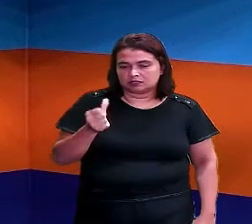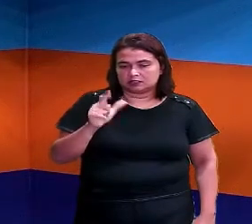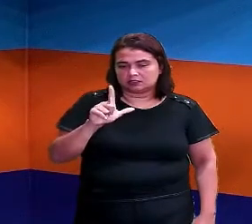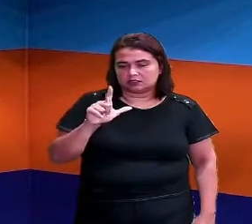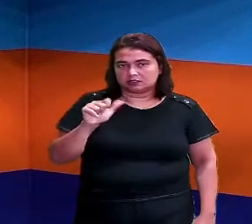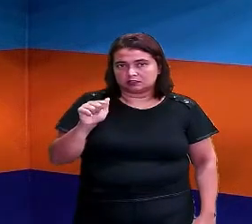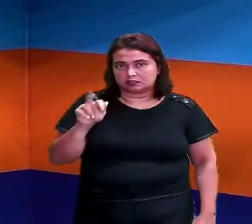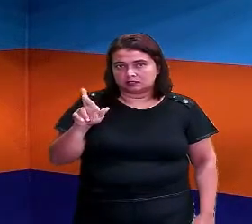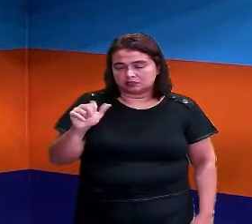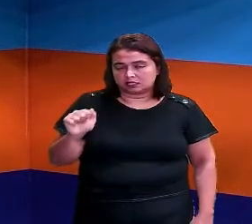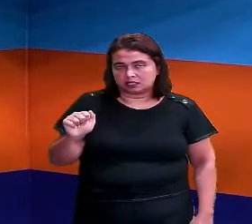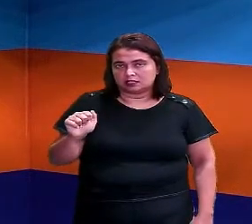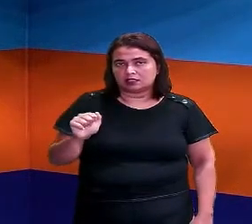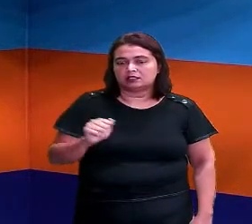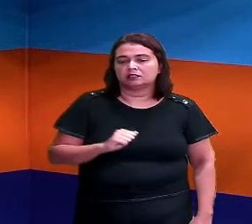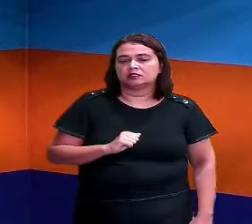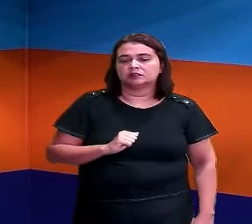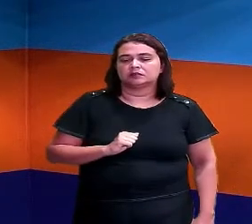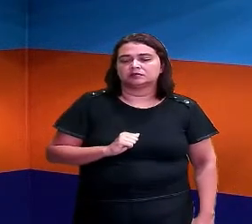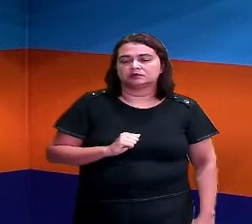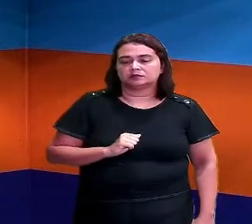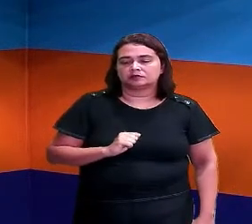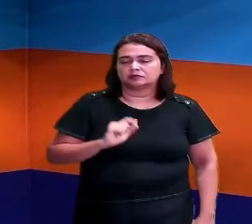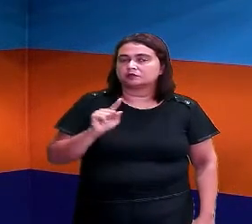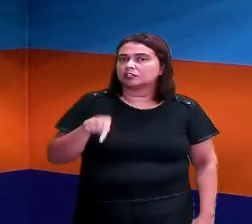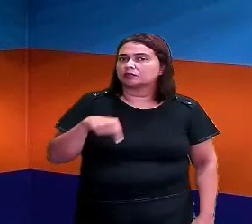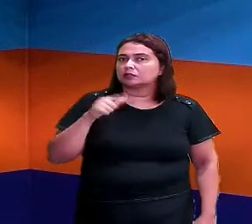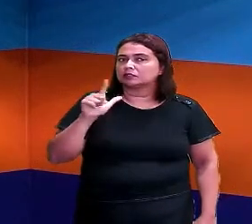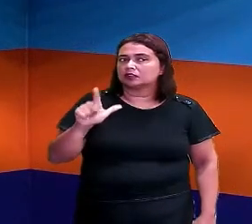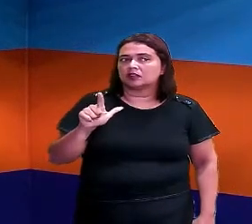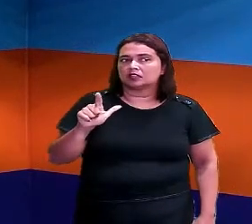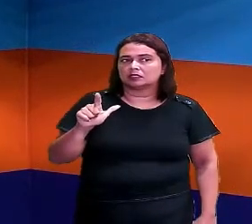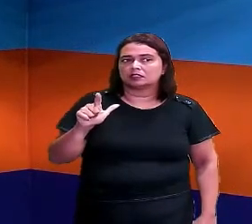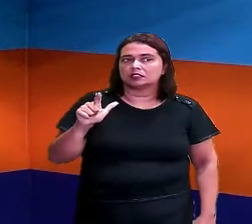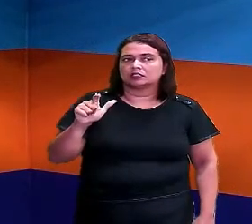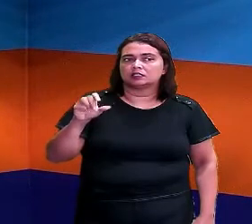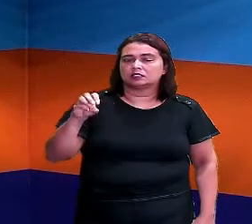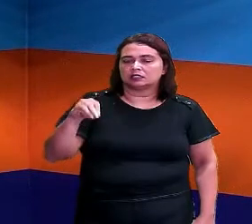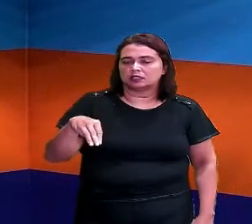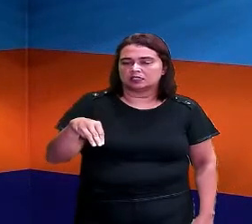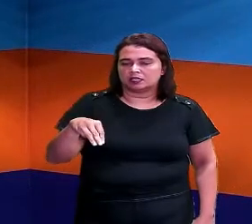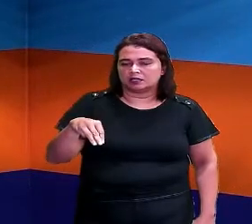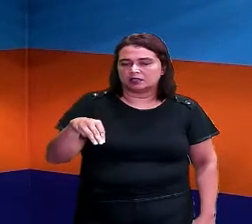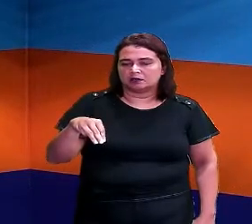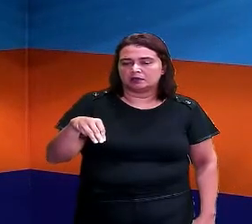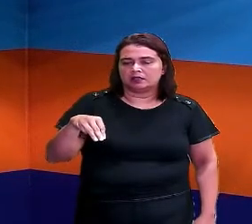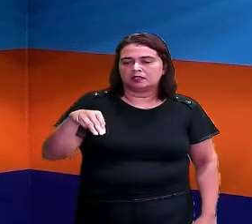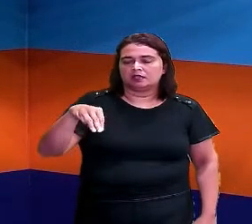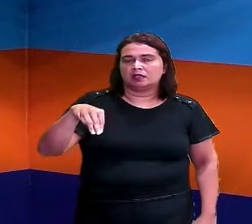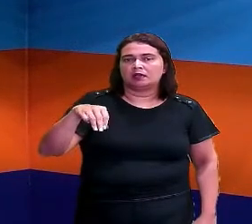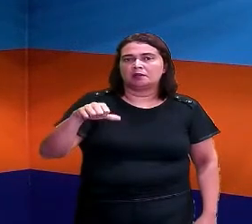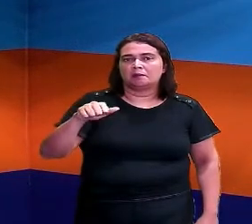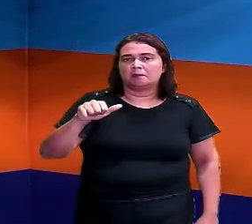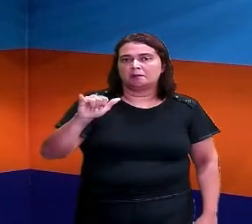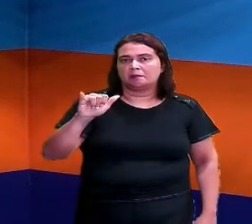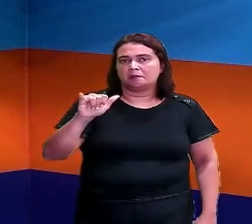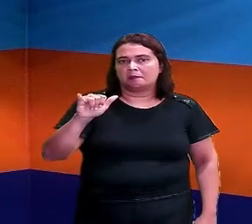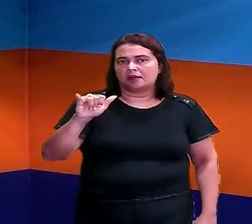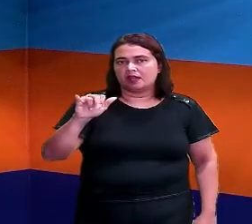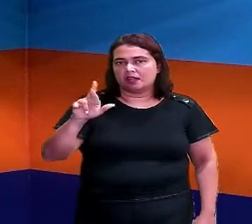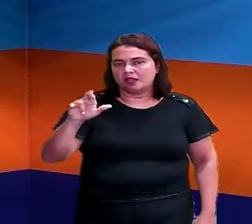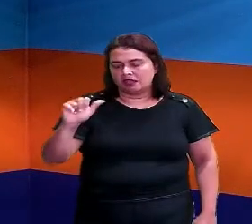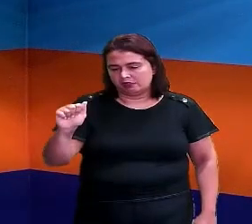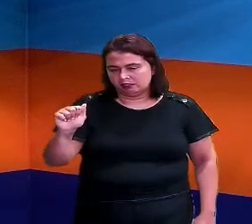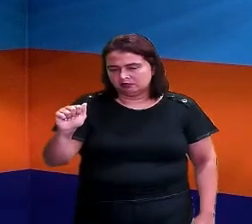Lara, tá? Com a letrinha L. Depois do L é o M, de Maíra. Então,